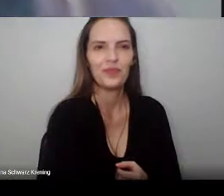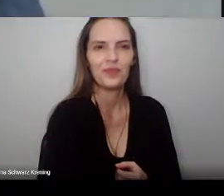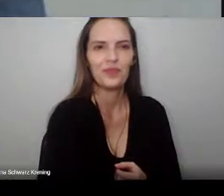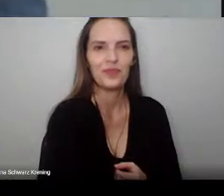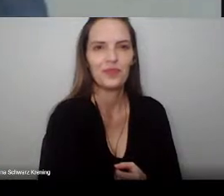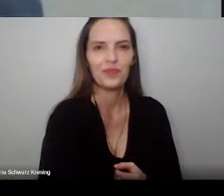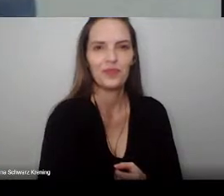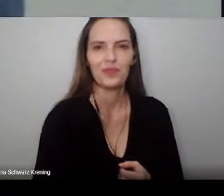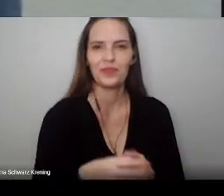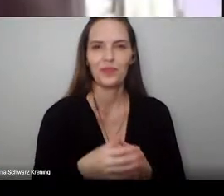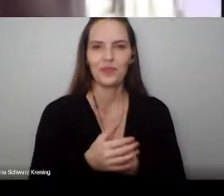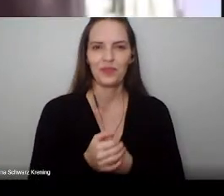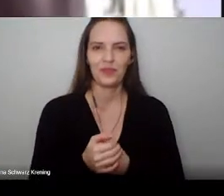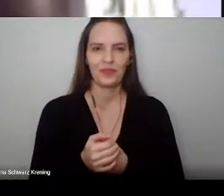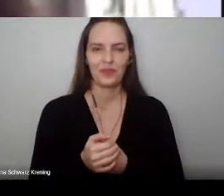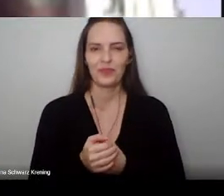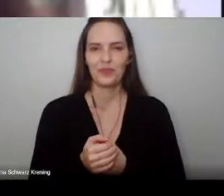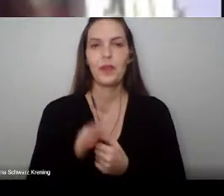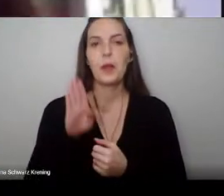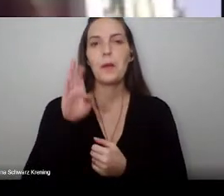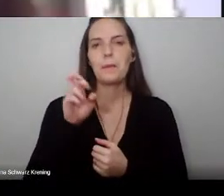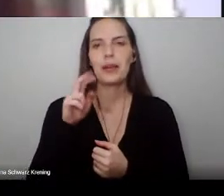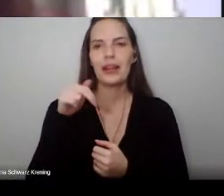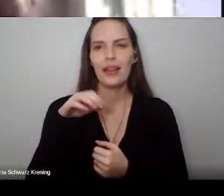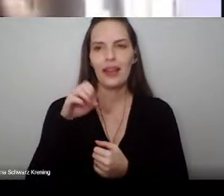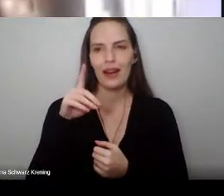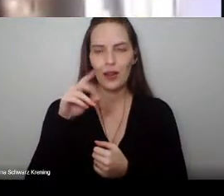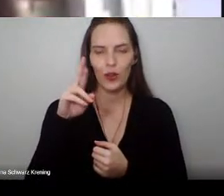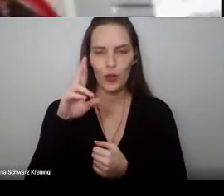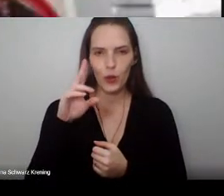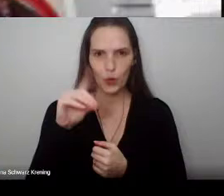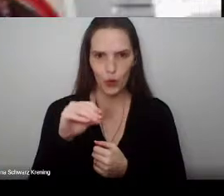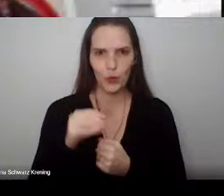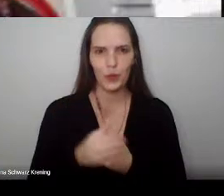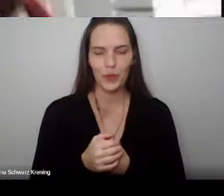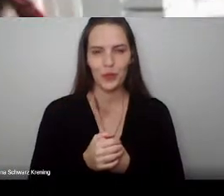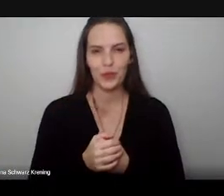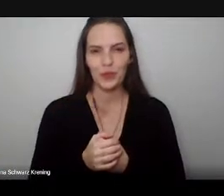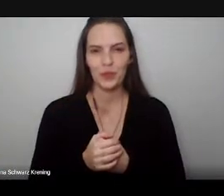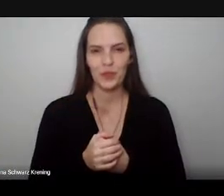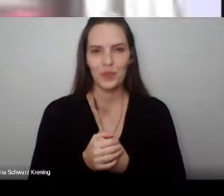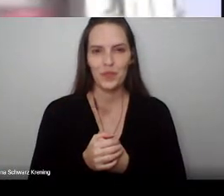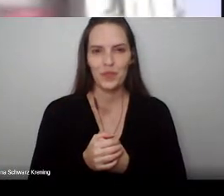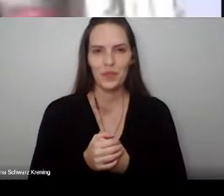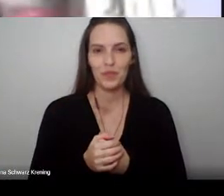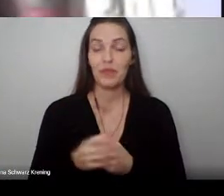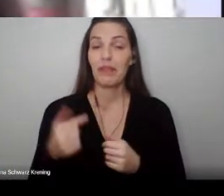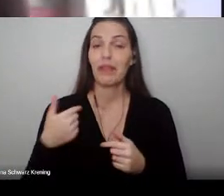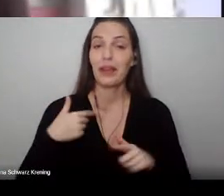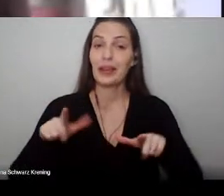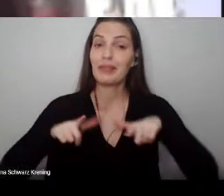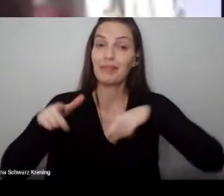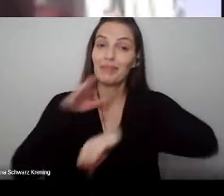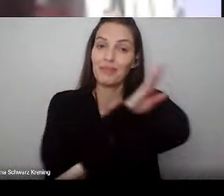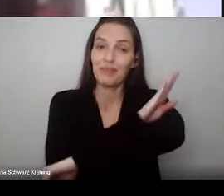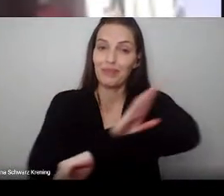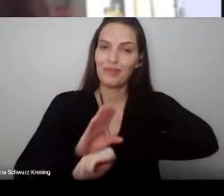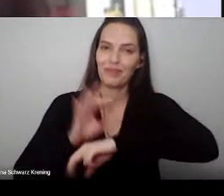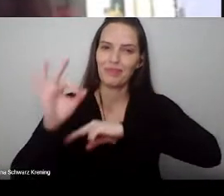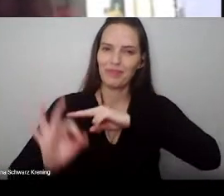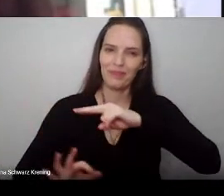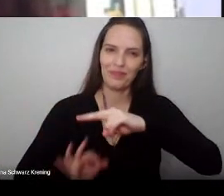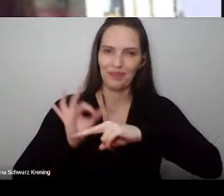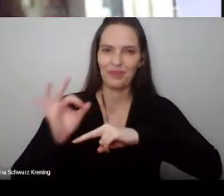Bernardo Sequeto. Eu. Eu lhe concedo o grau de bacharel em Física